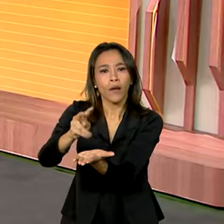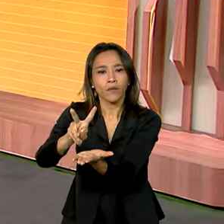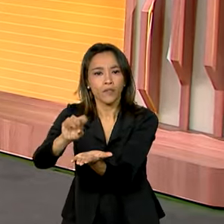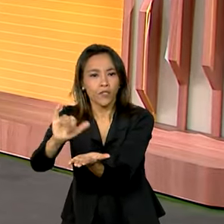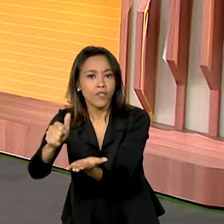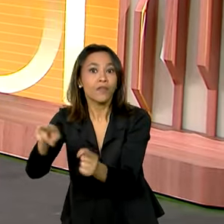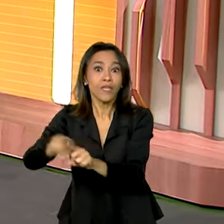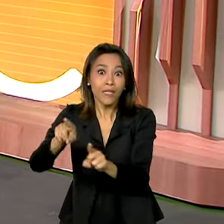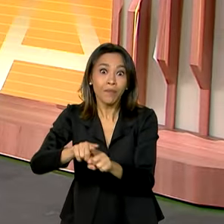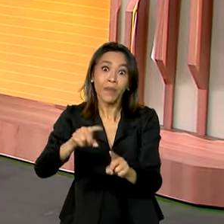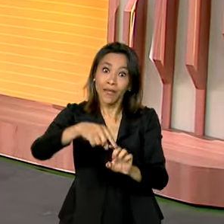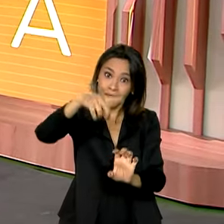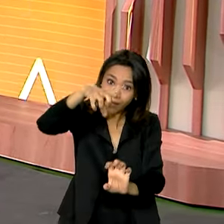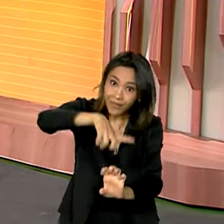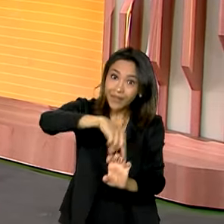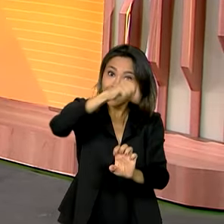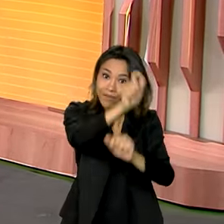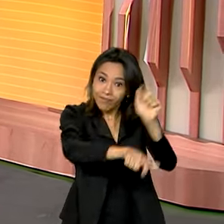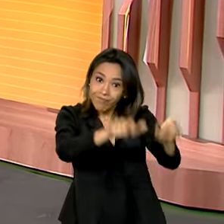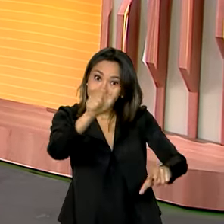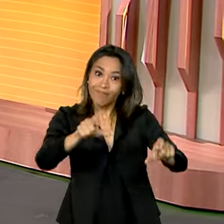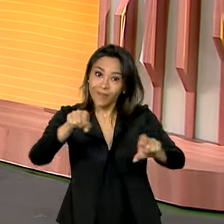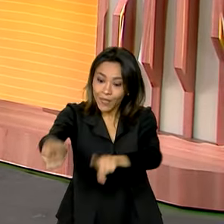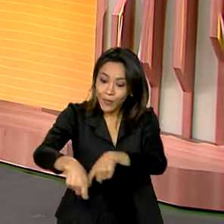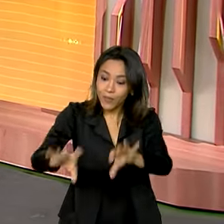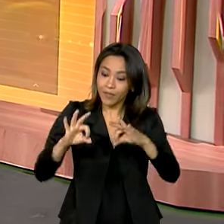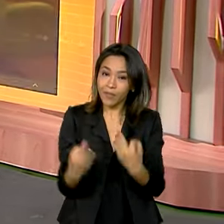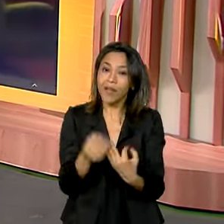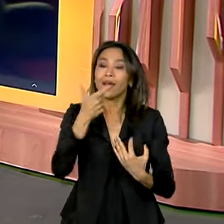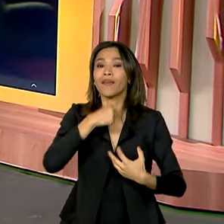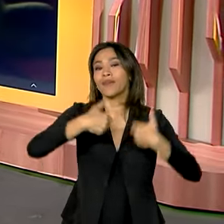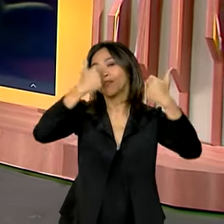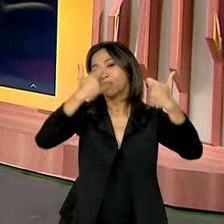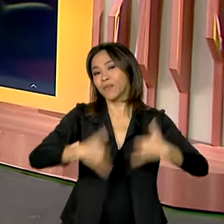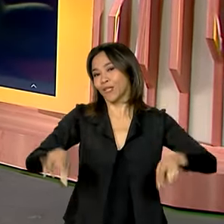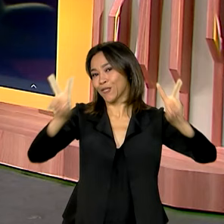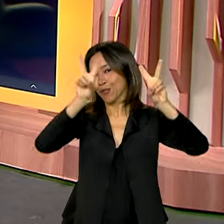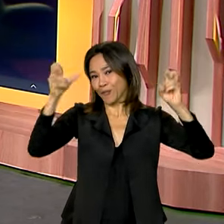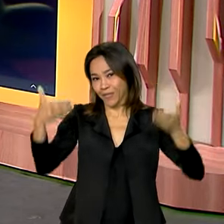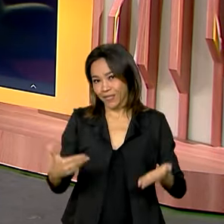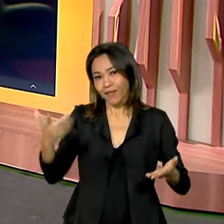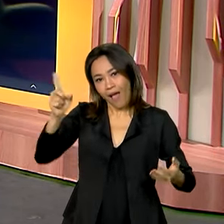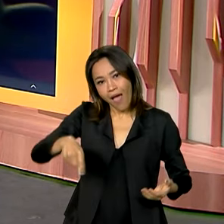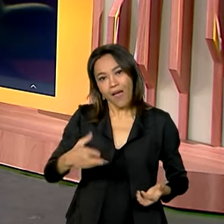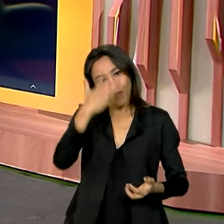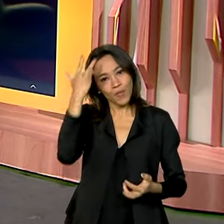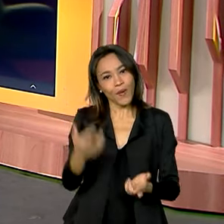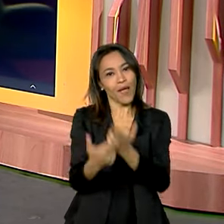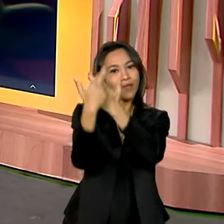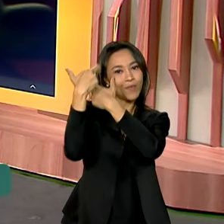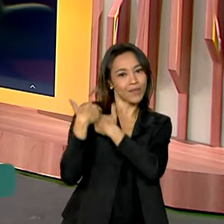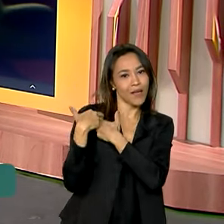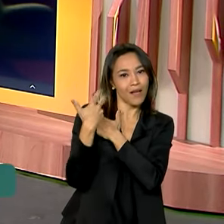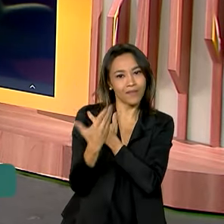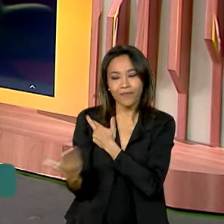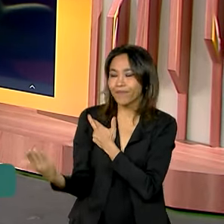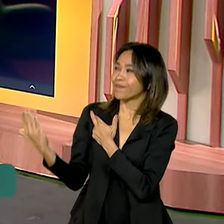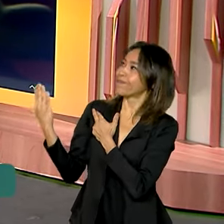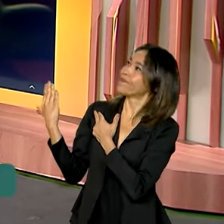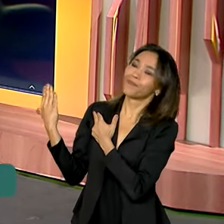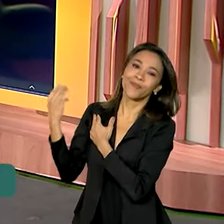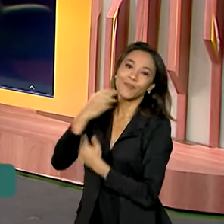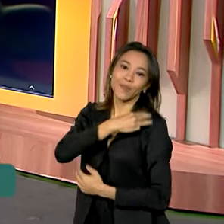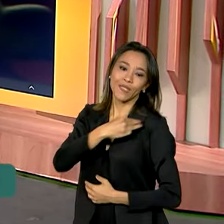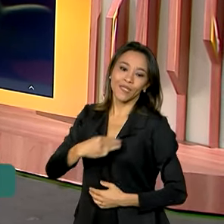solidários da agricultura familiar. Quem conversa com a gente sobre essa iniciativa é o responsável pela pasta, o ministro Paulo